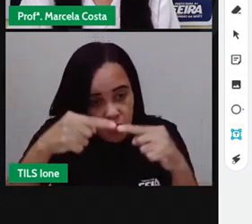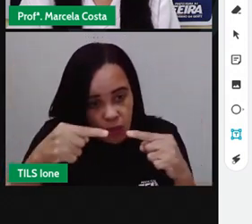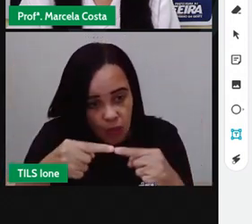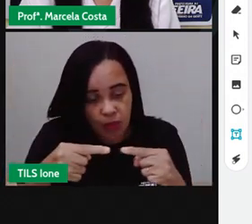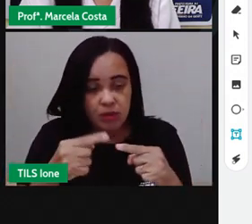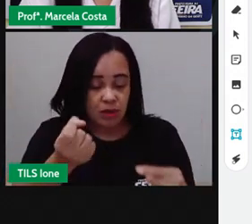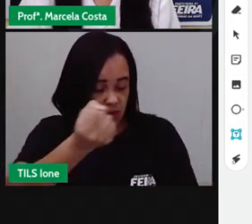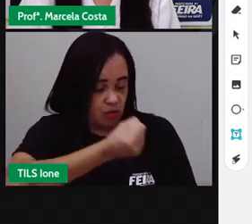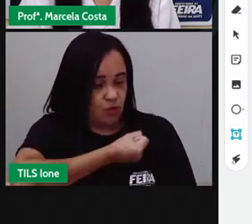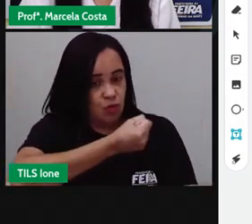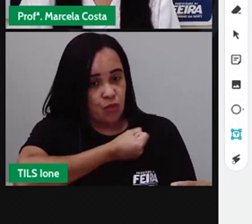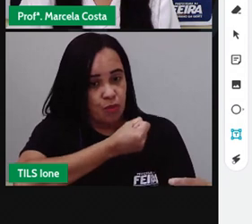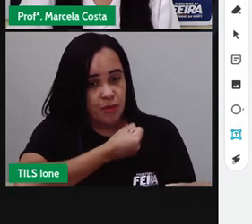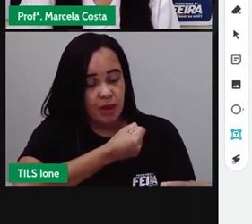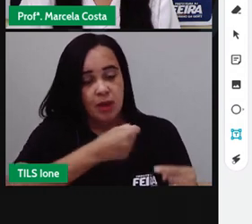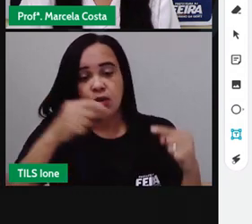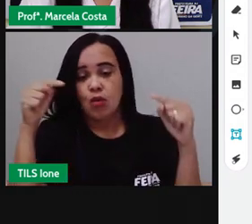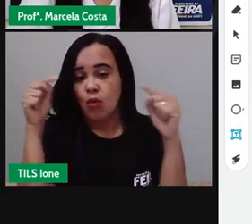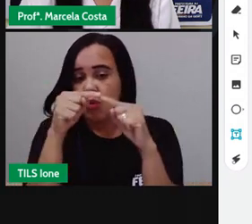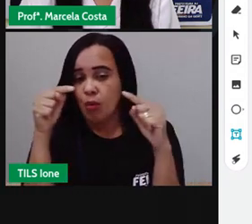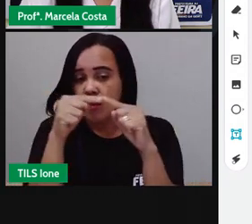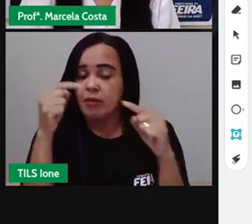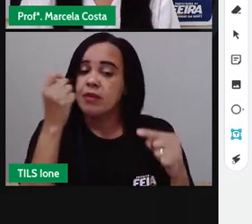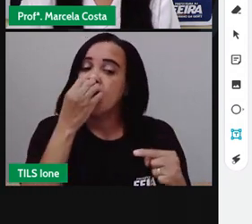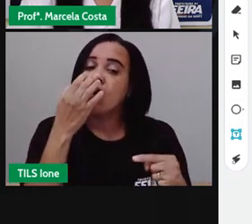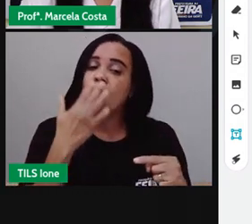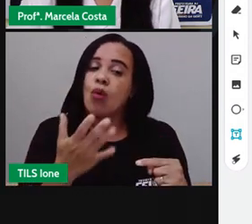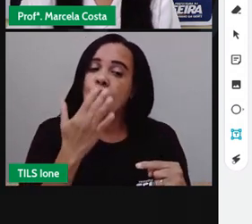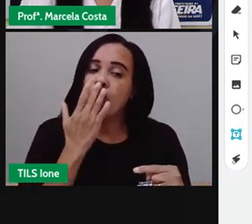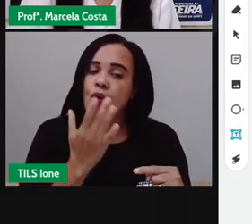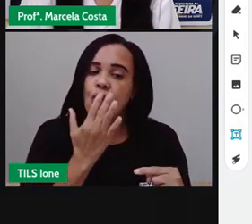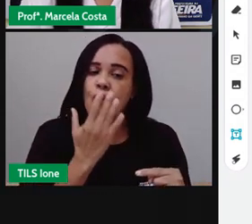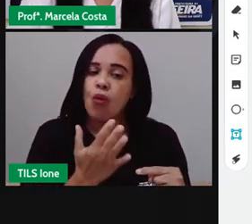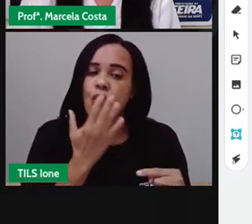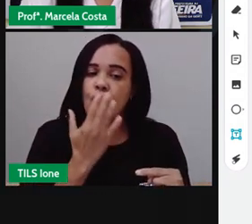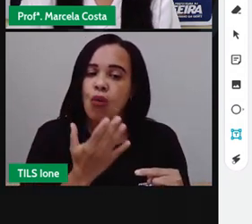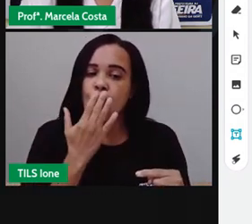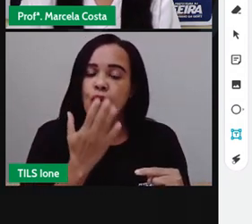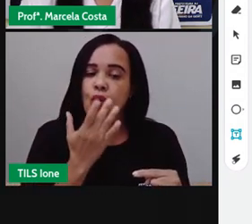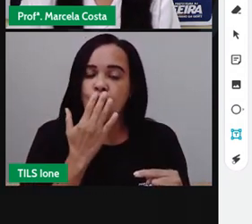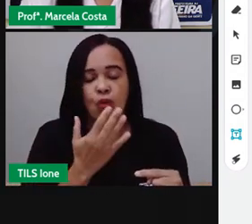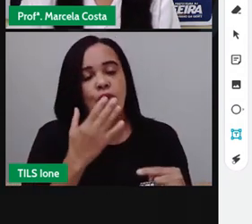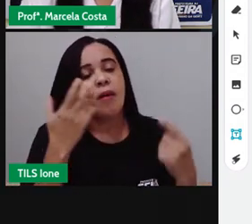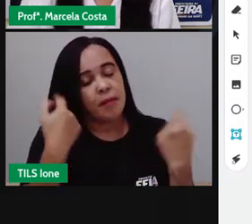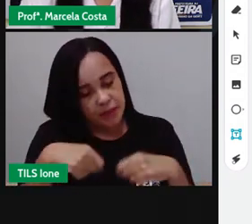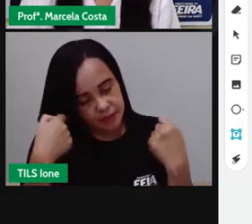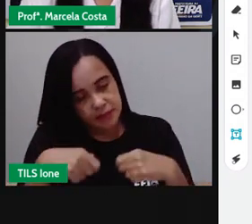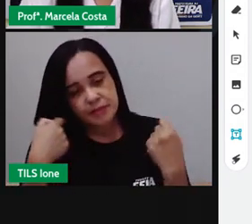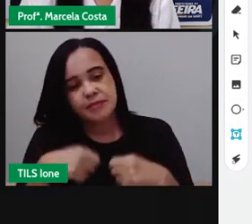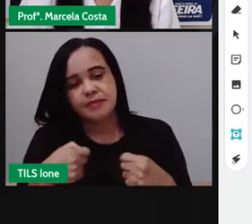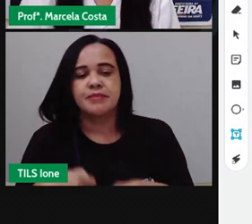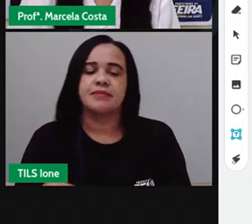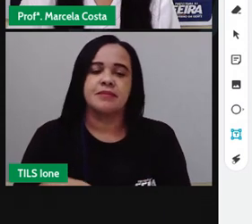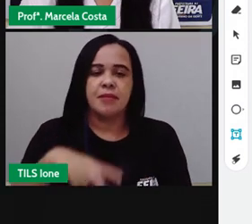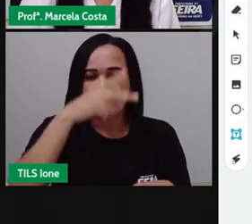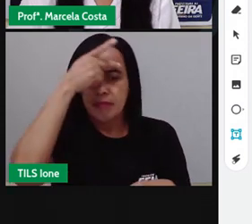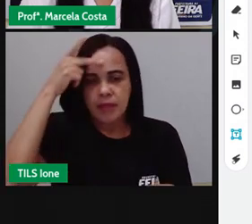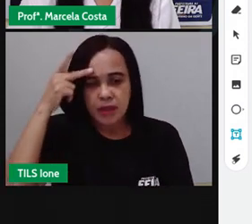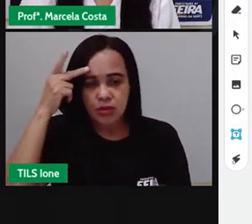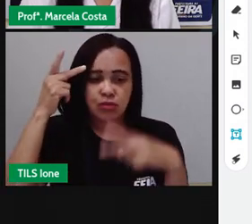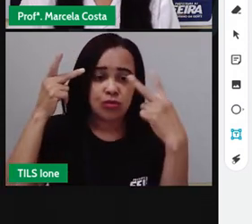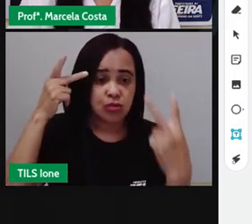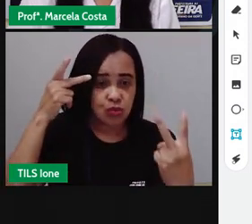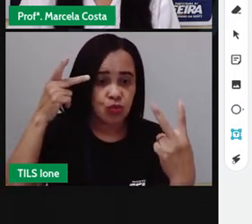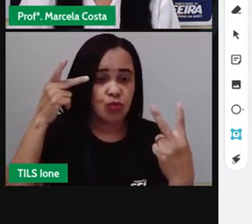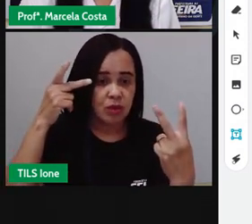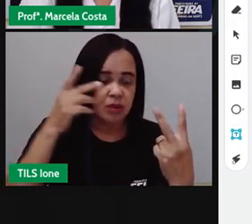linha vertical então ó dois duas pessoas gostaram de rosa vejam vejam que